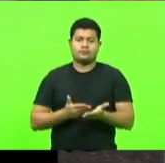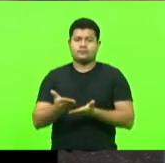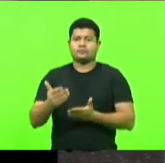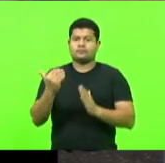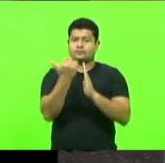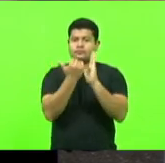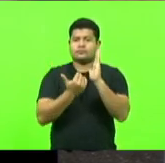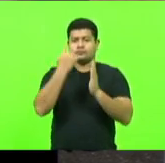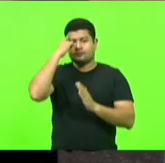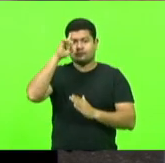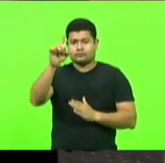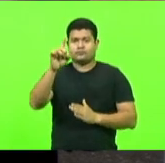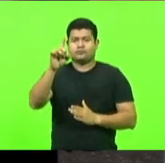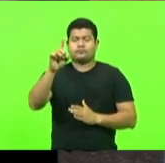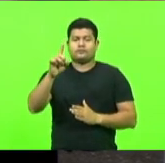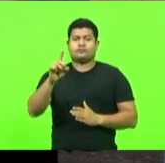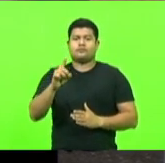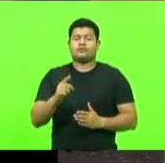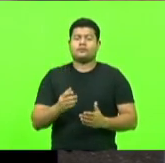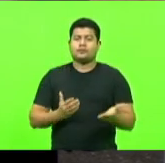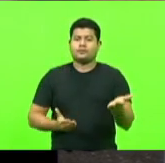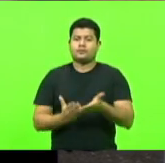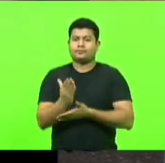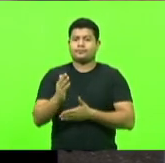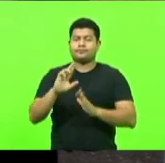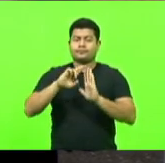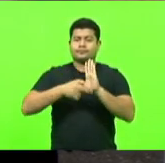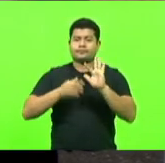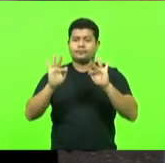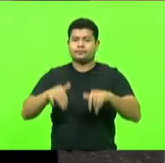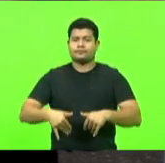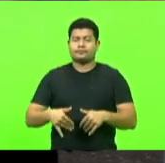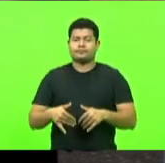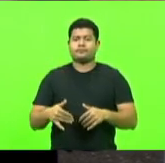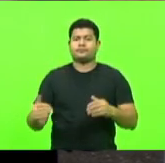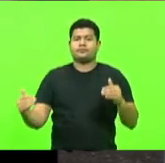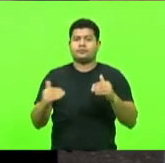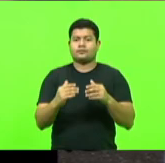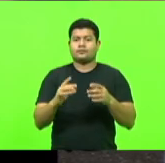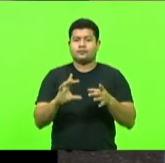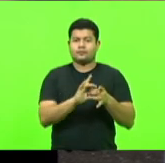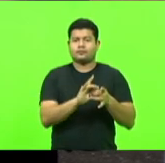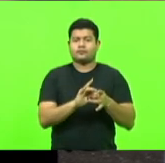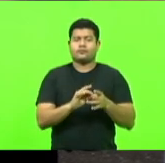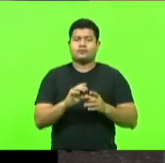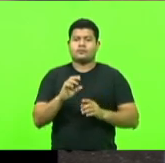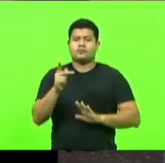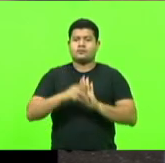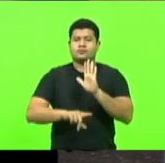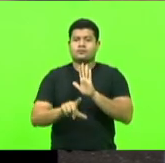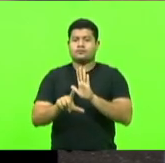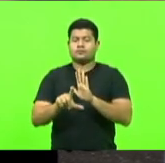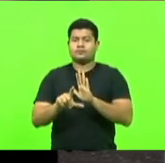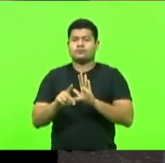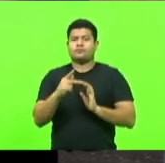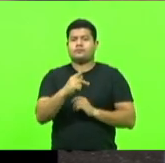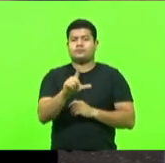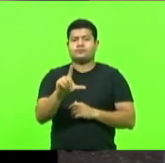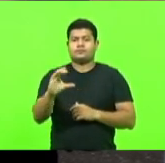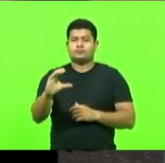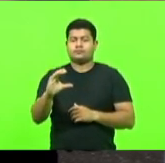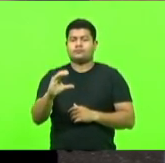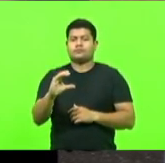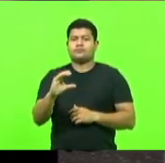horário a ordem do dia. Foram aprovadas as redações finais aradas no projeto de leis, digo, de conversão em lei, de medida